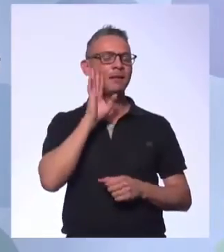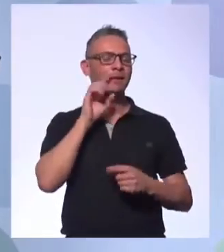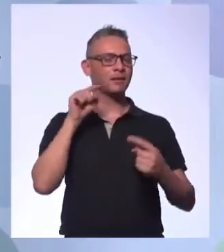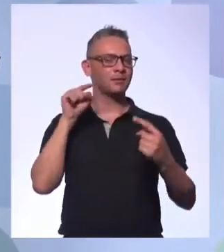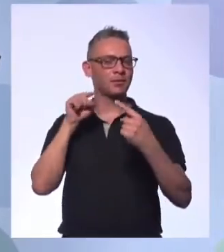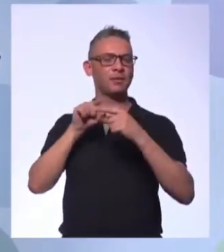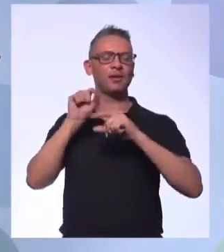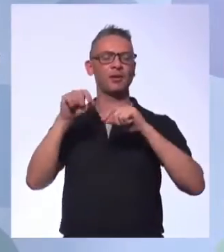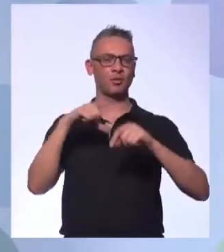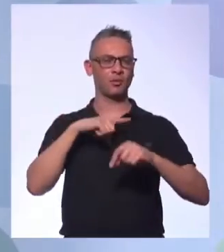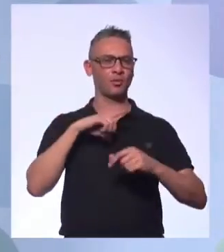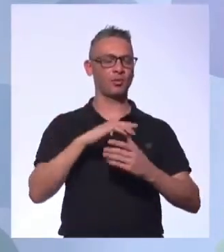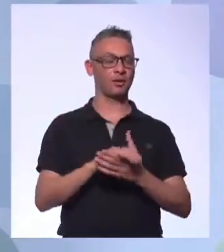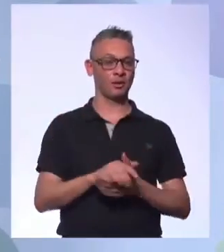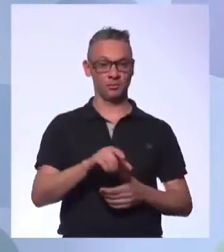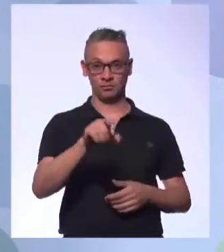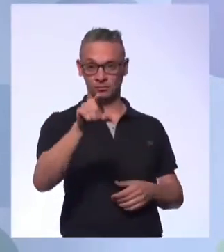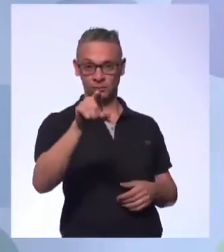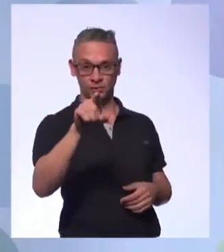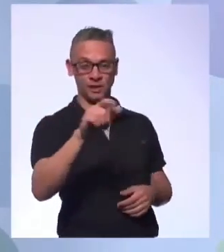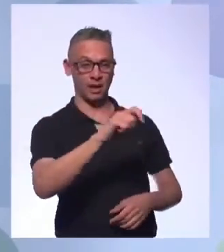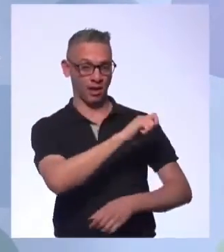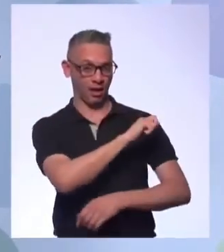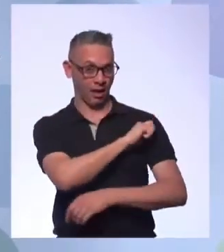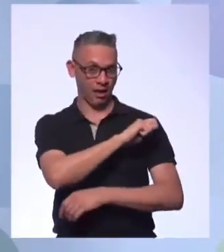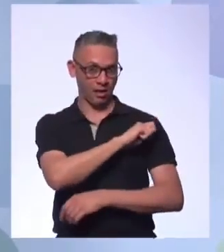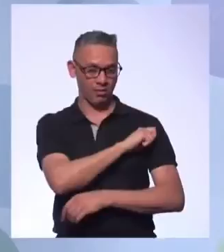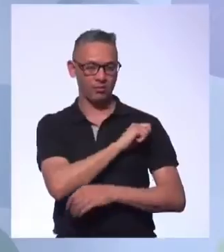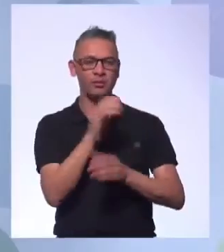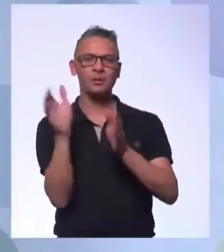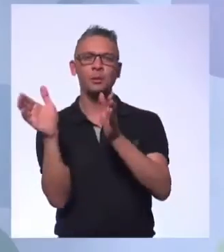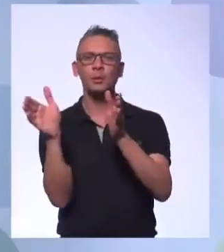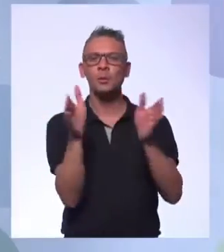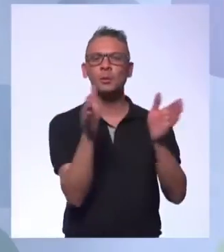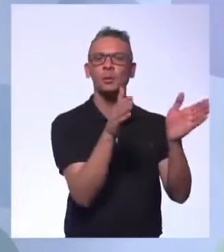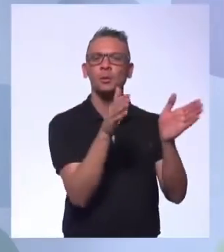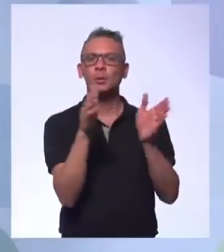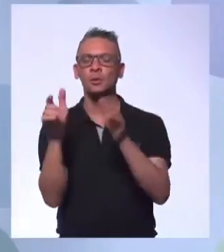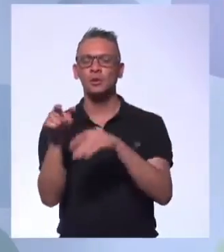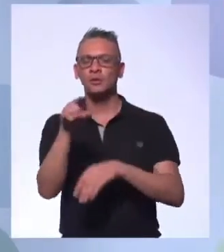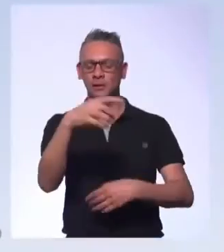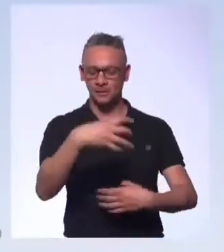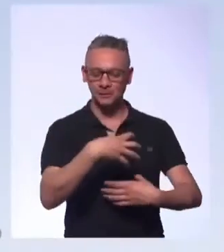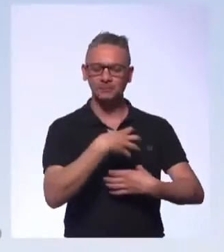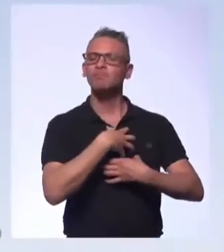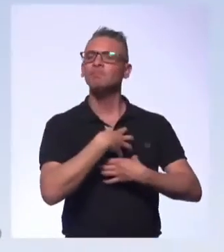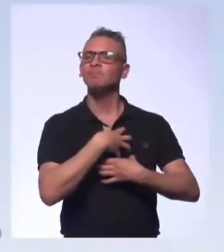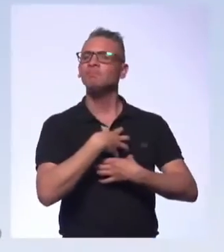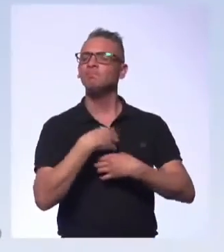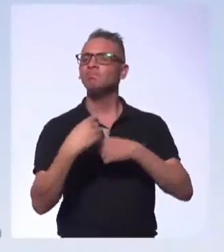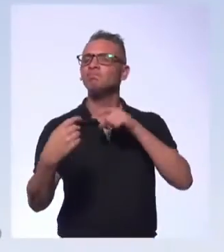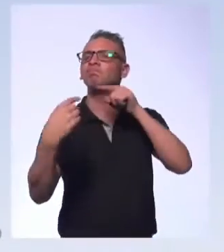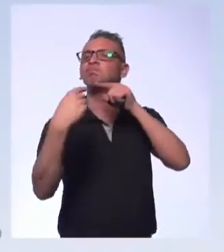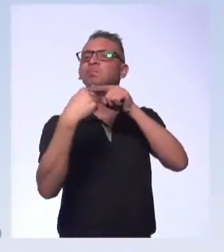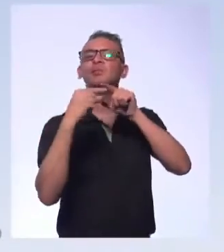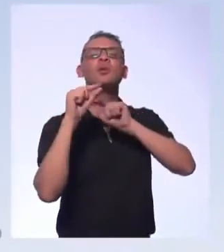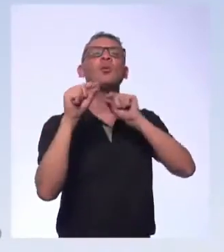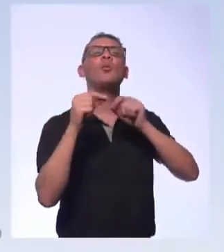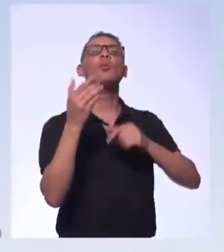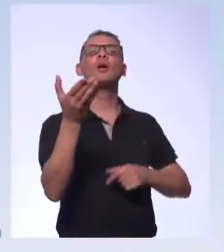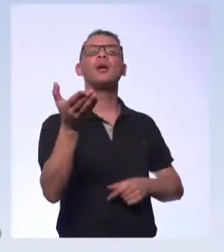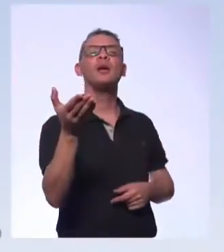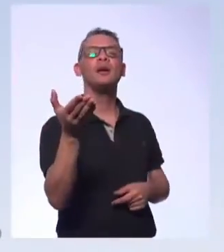trazendo aqui, quando você, aluno, viu esses vídeos, com quem você se identificou mais? Que tipo de geração que é você?